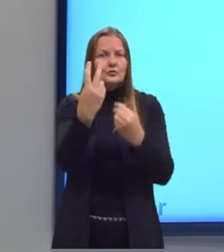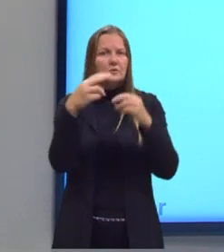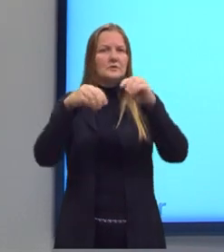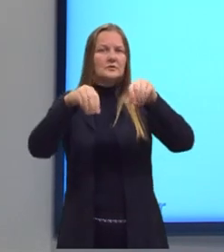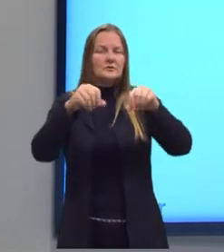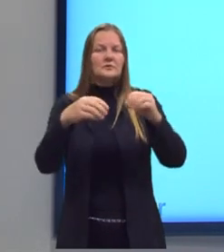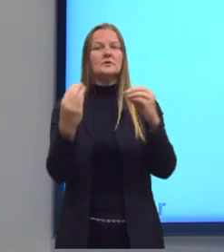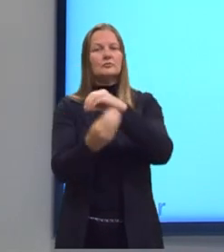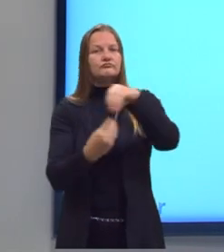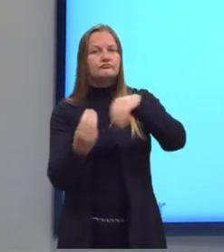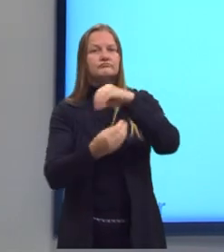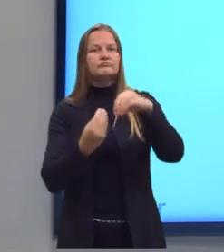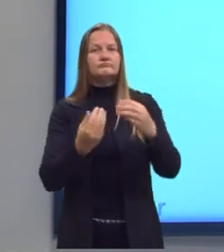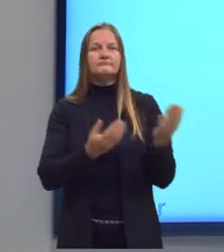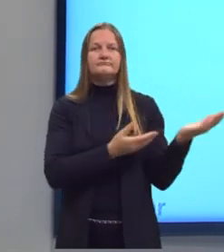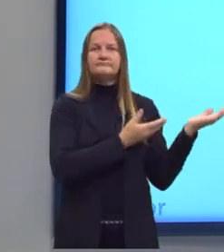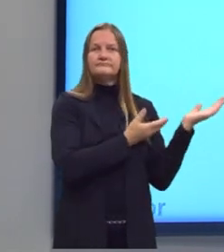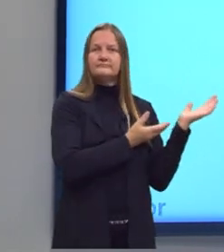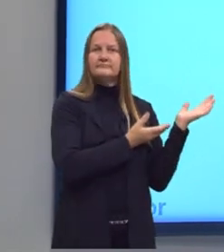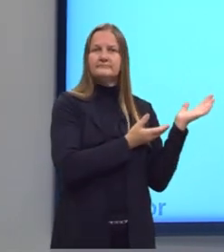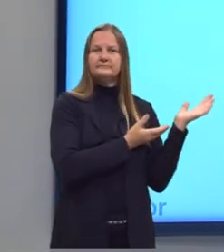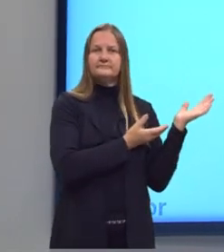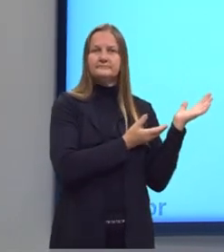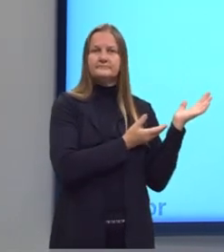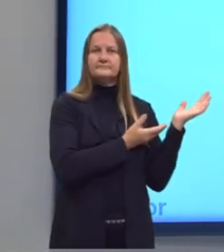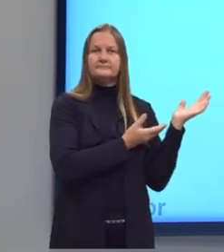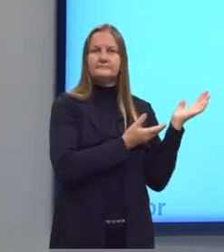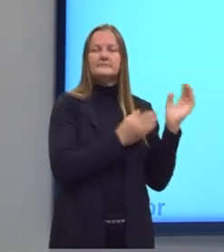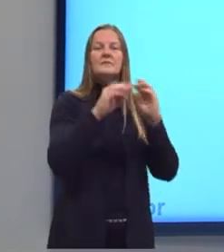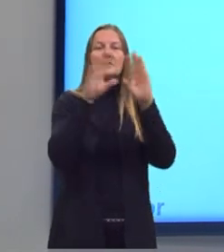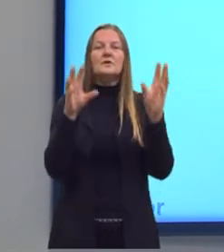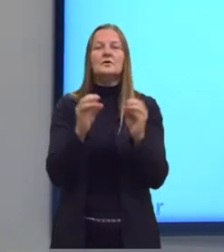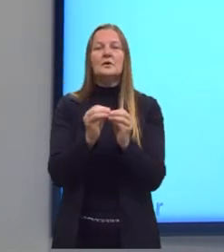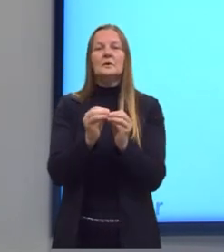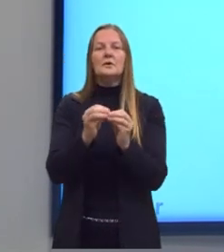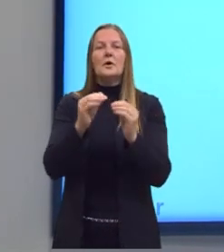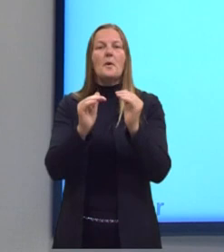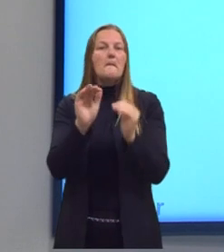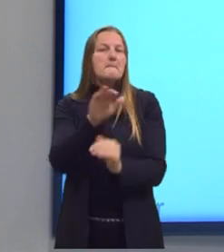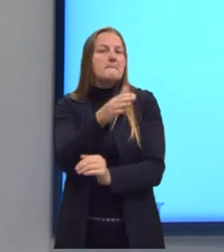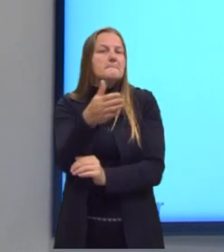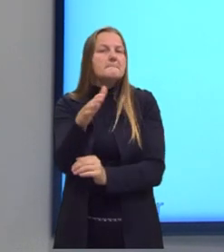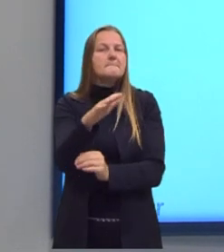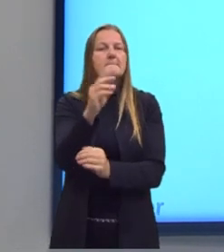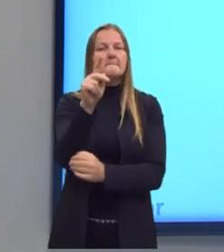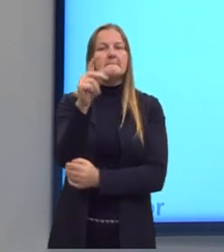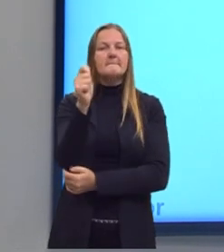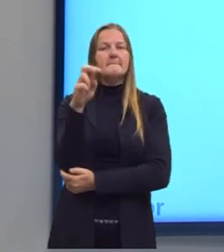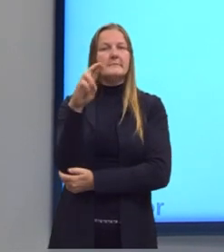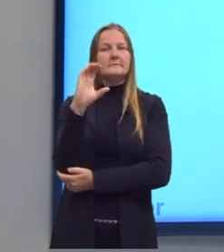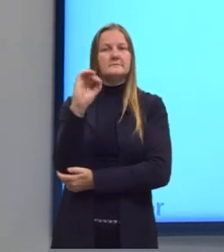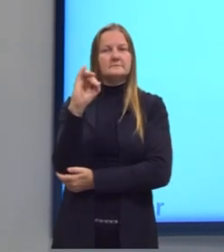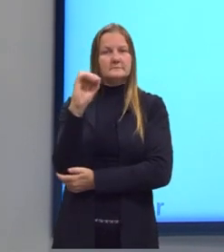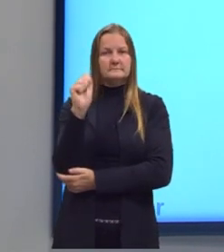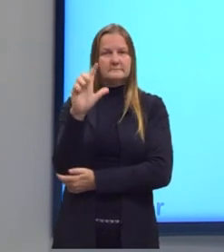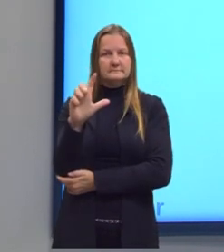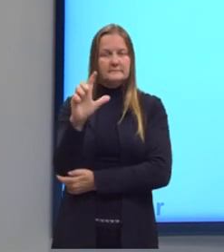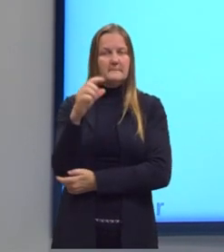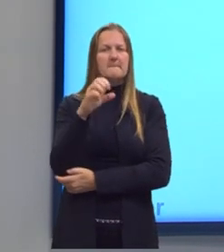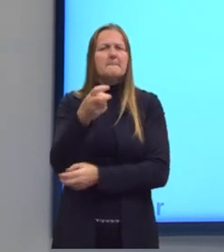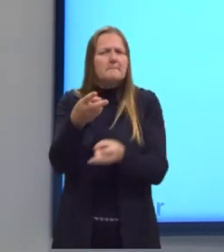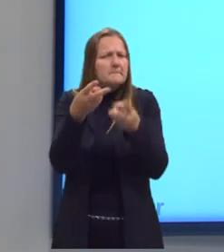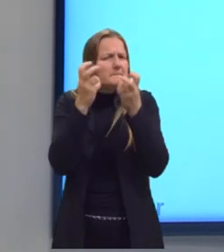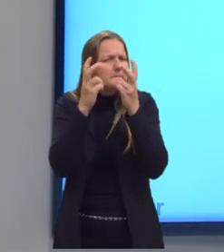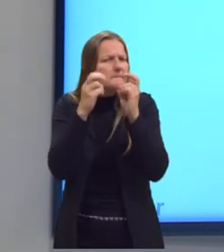compostas, tá? Então, ocorre uma síntese parcial. Como eu vou identificar a síntese ou a